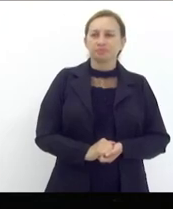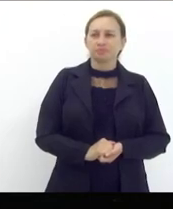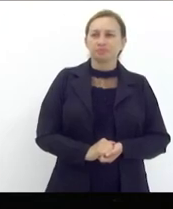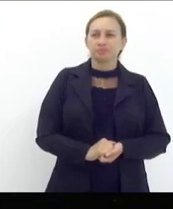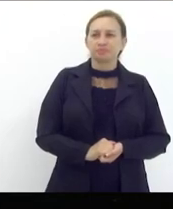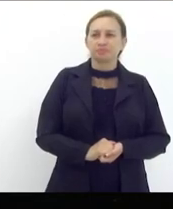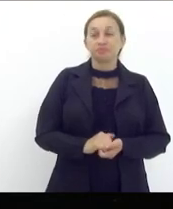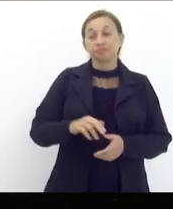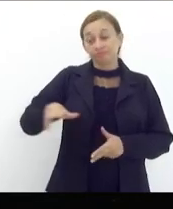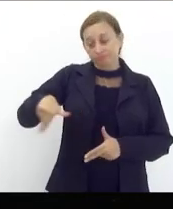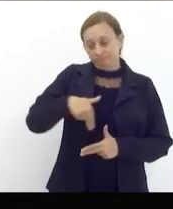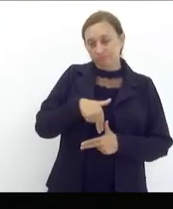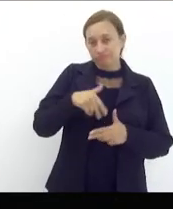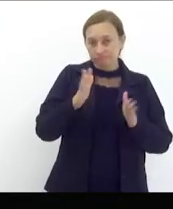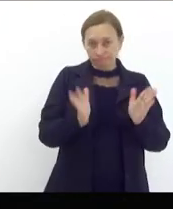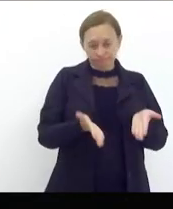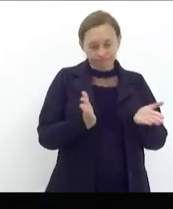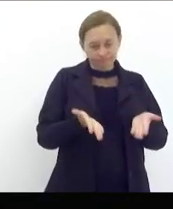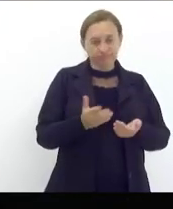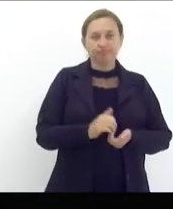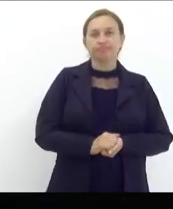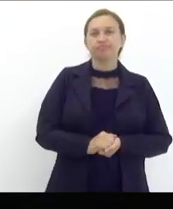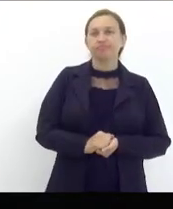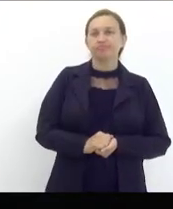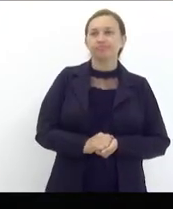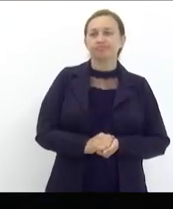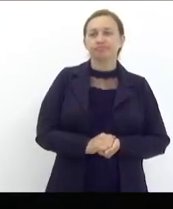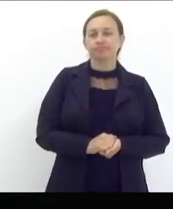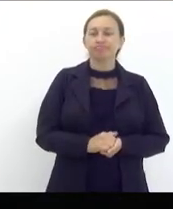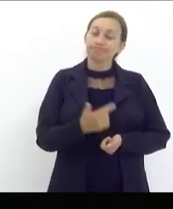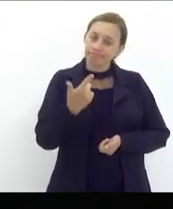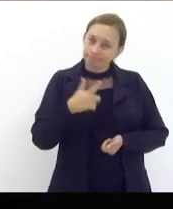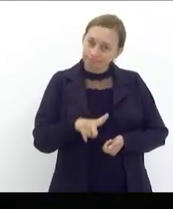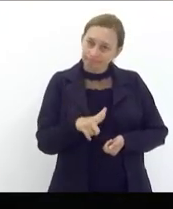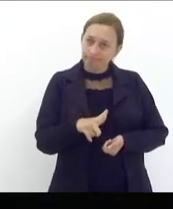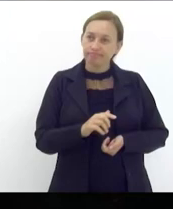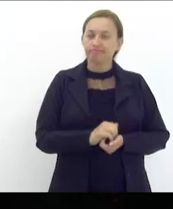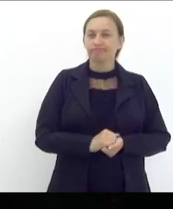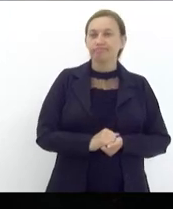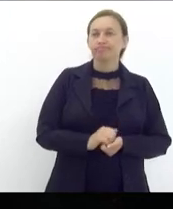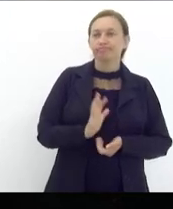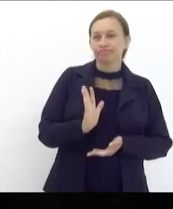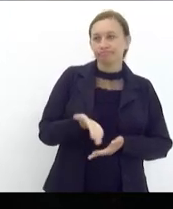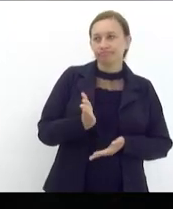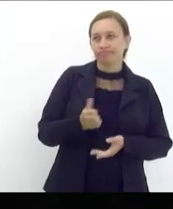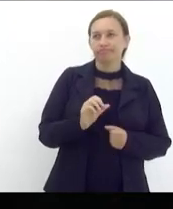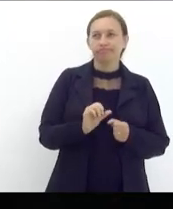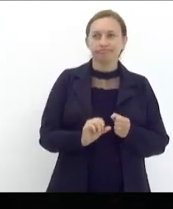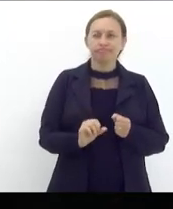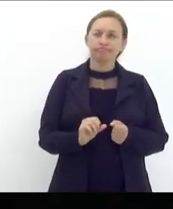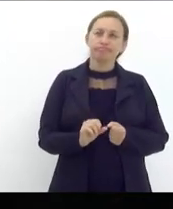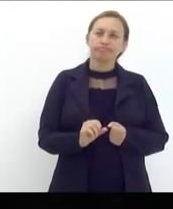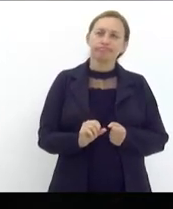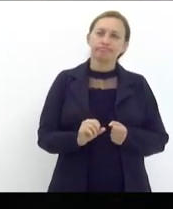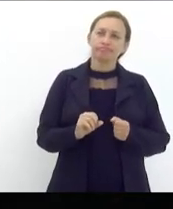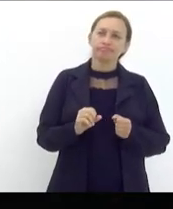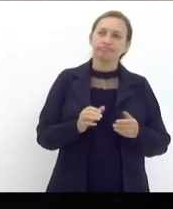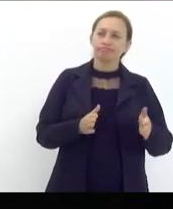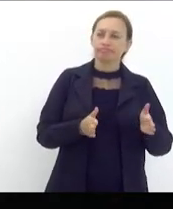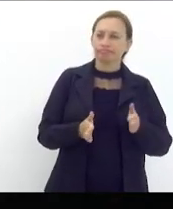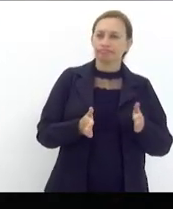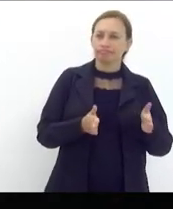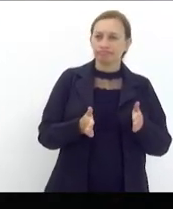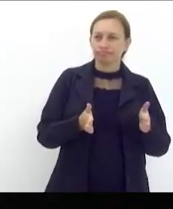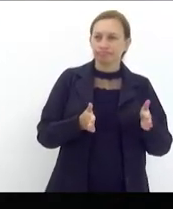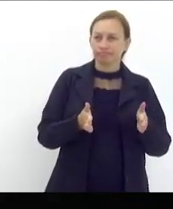suba essa tribuna hoje para poder mais uma vez já fizemos isso aqui durante a sessão ordinária